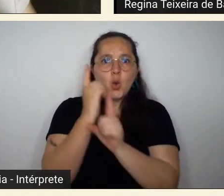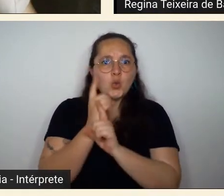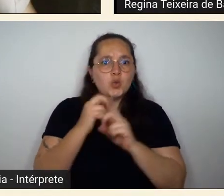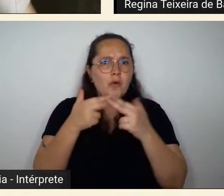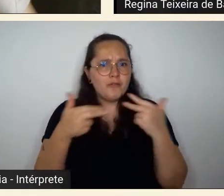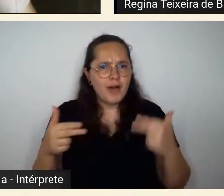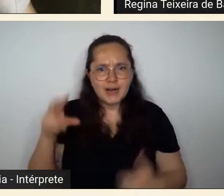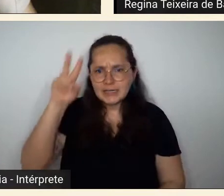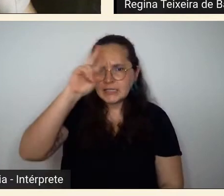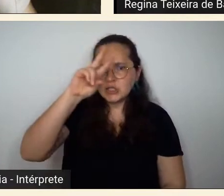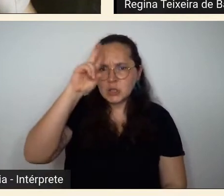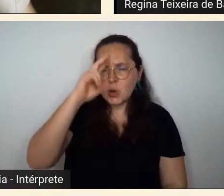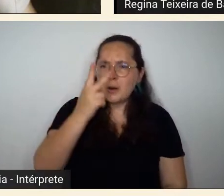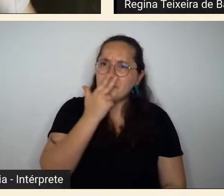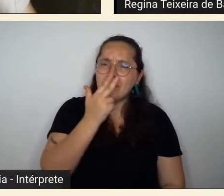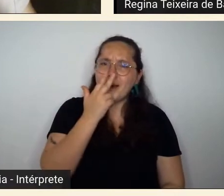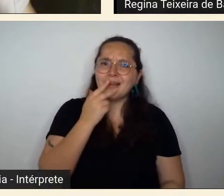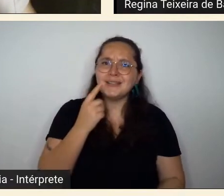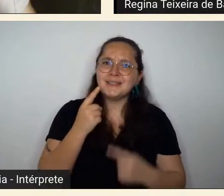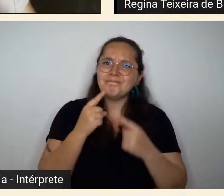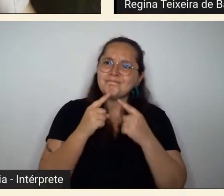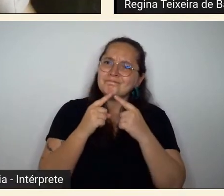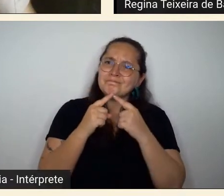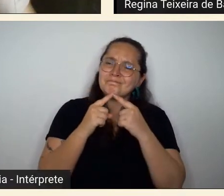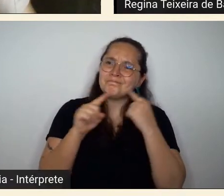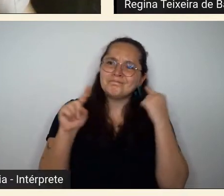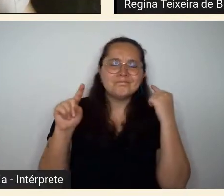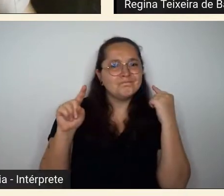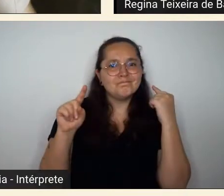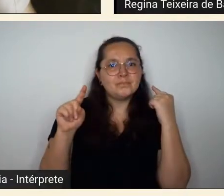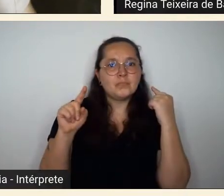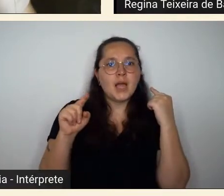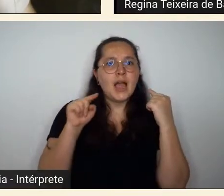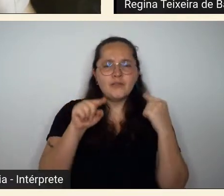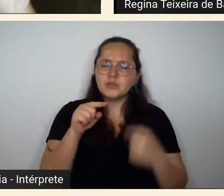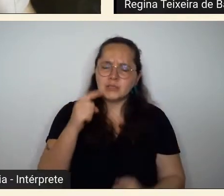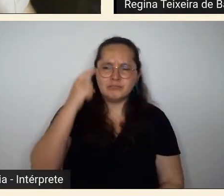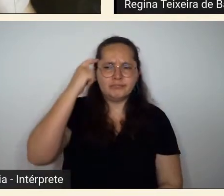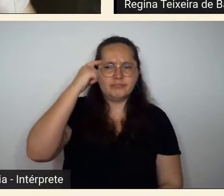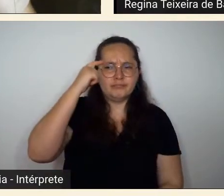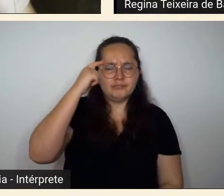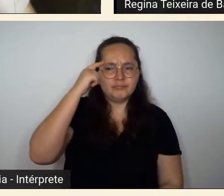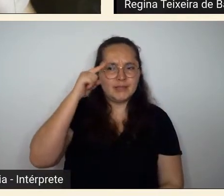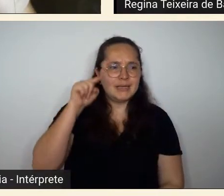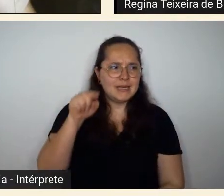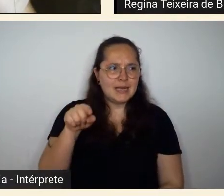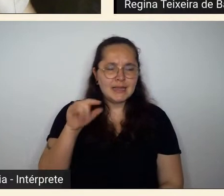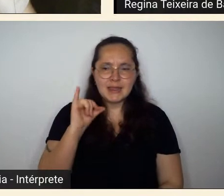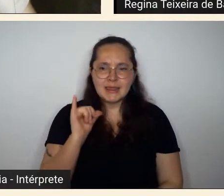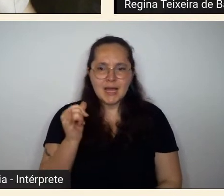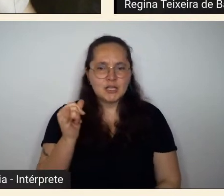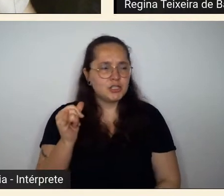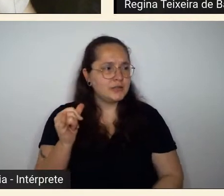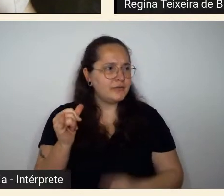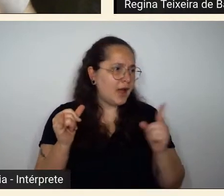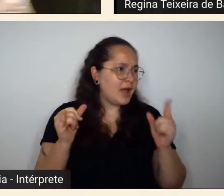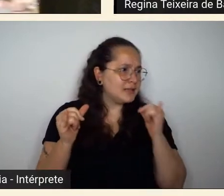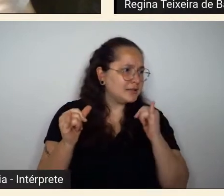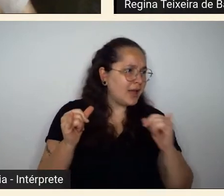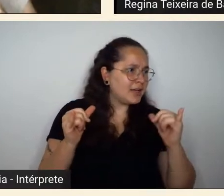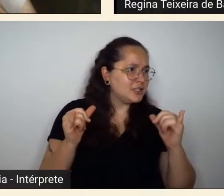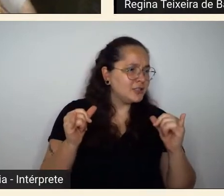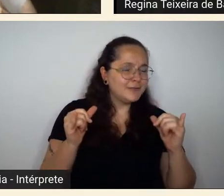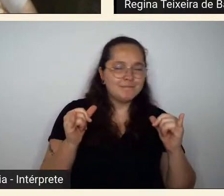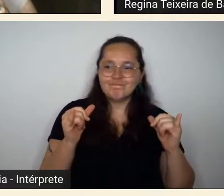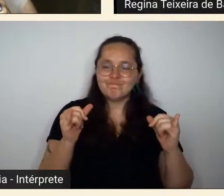que não se encaixavam bem em algum determinado momento você teve que fazer opções entre a narrativa de um ou de outro não